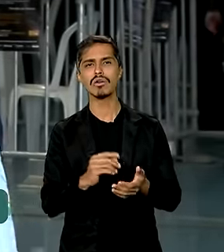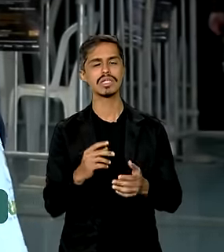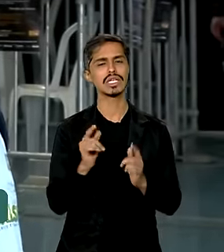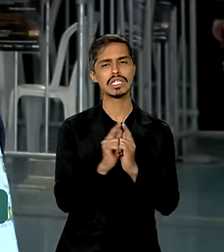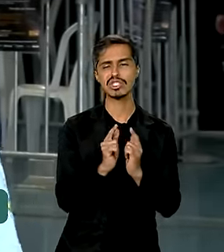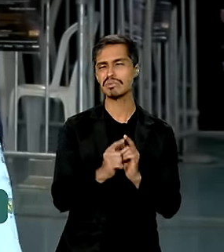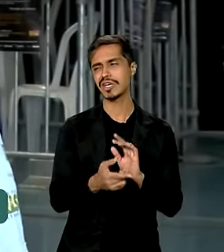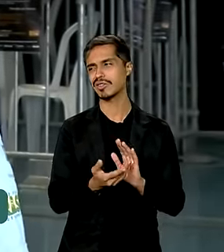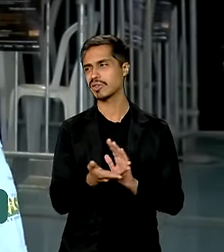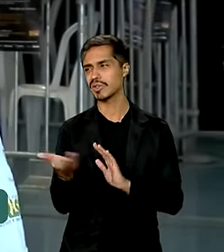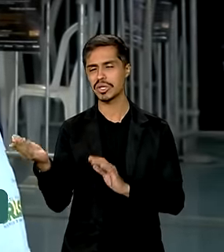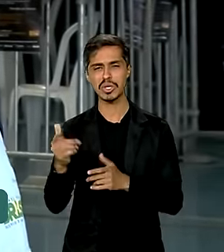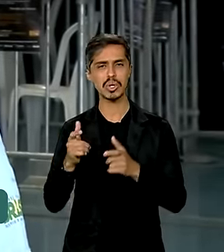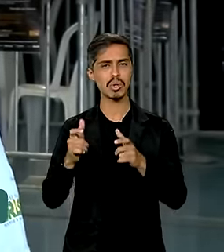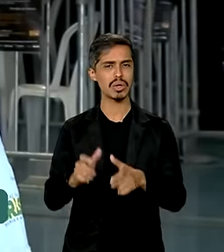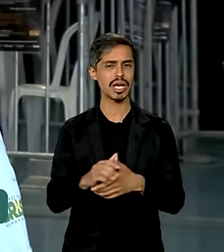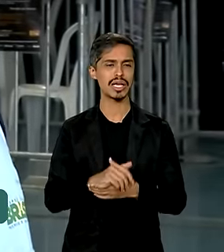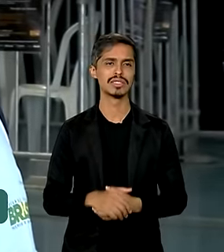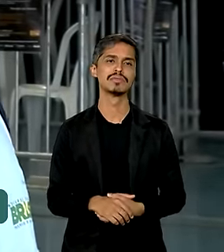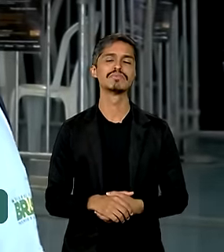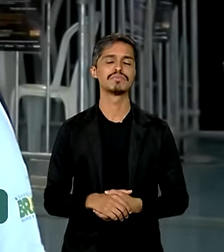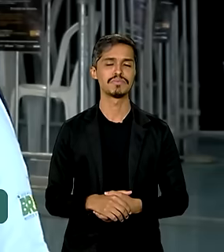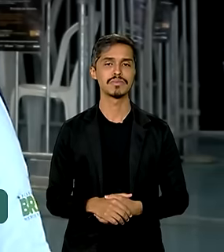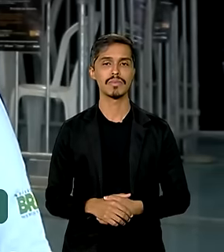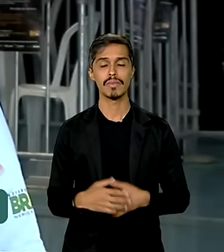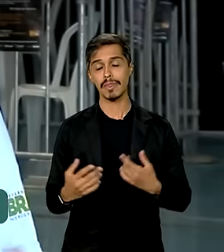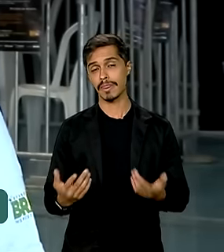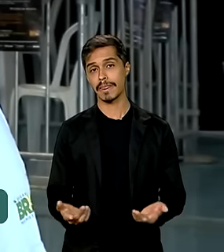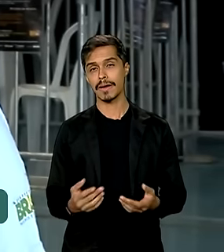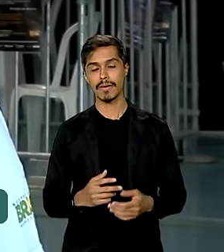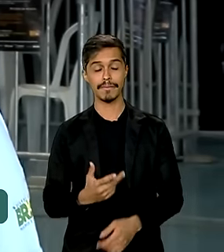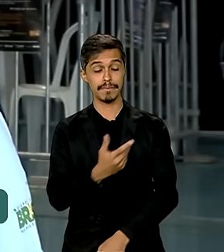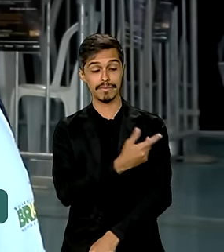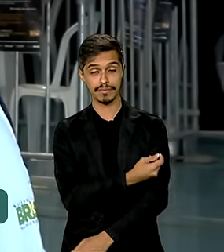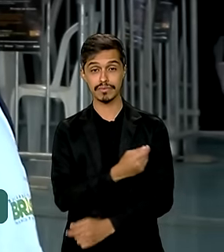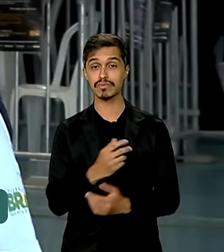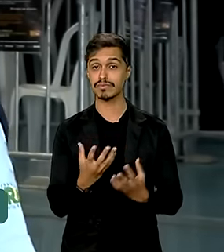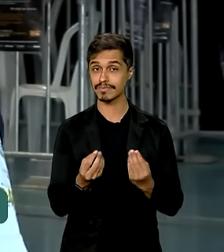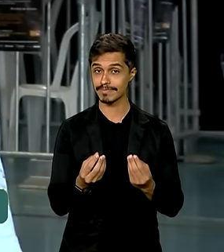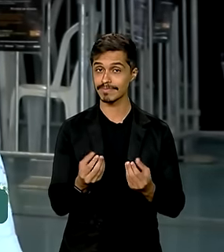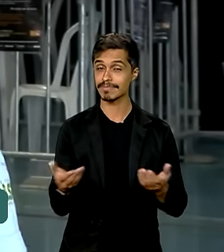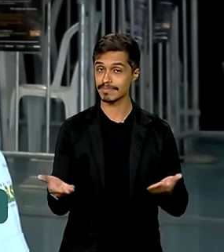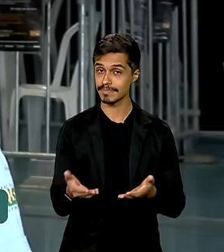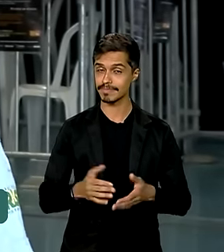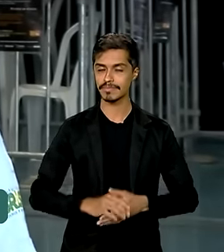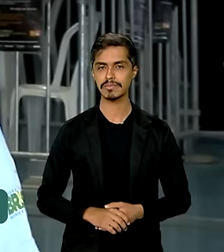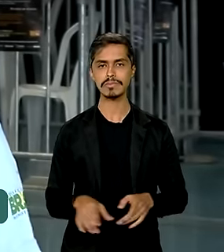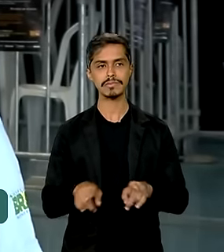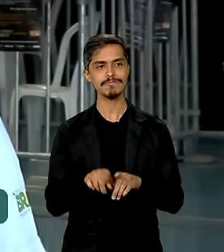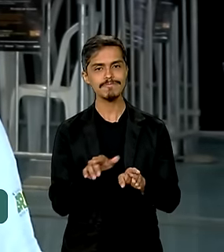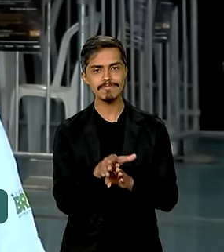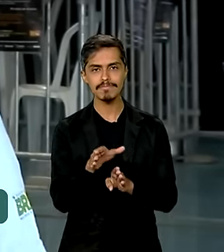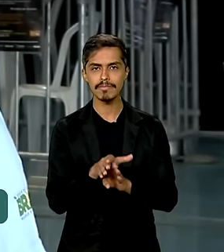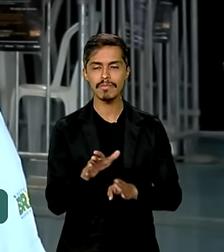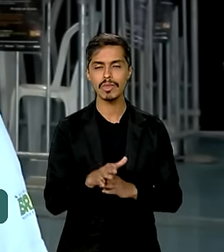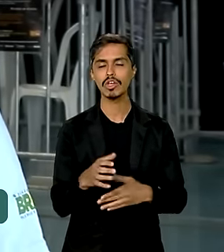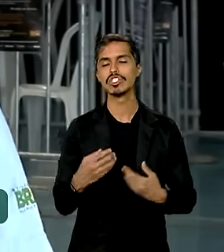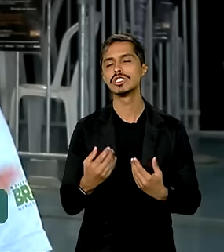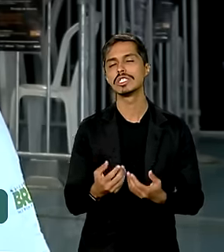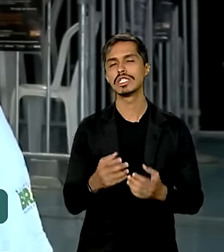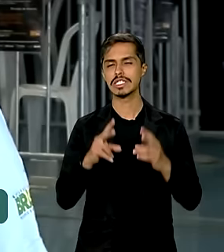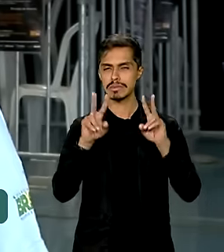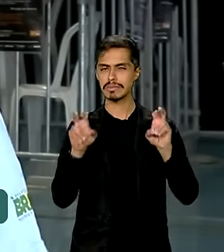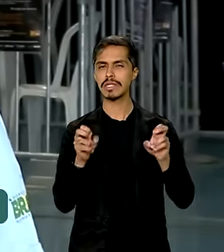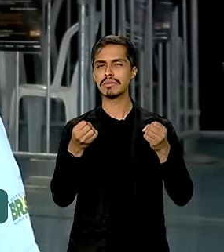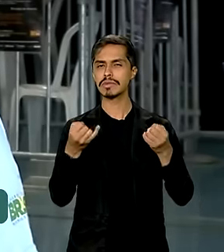unidade de saúde de sua referência foi afetada, ações de vacinação, orientação para a população em termos de prevenção